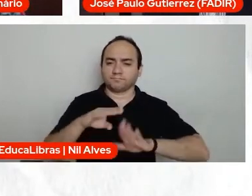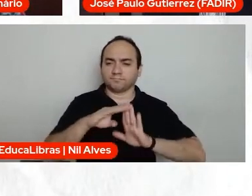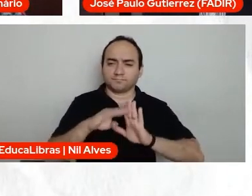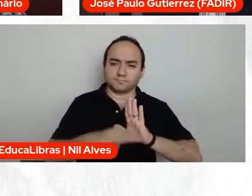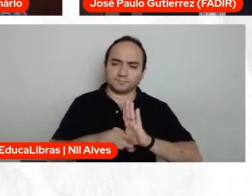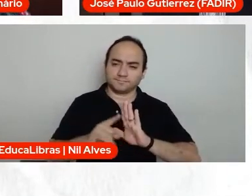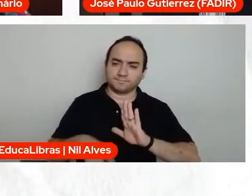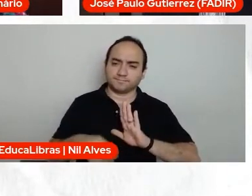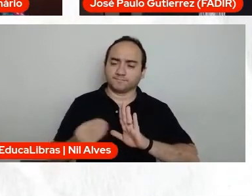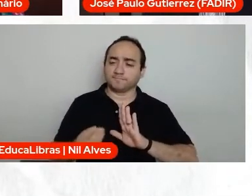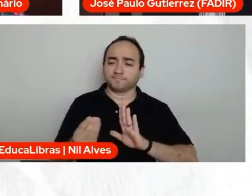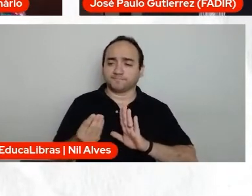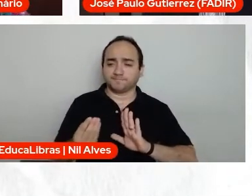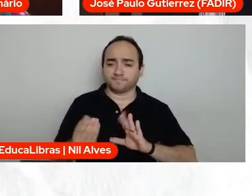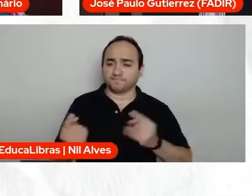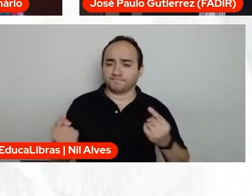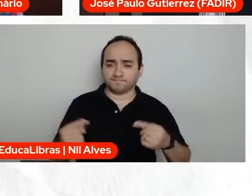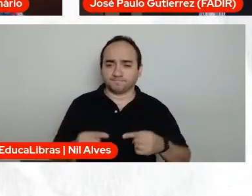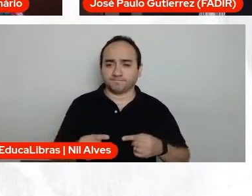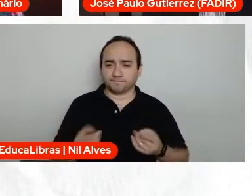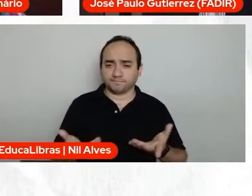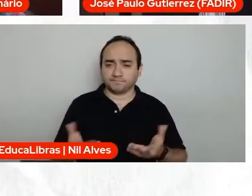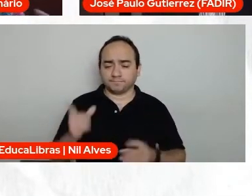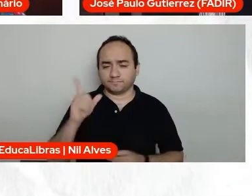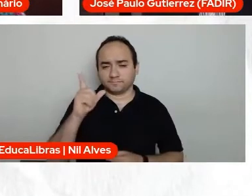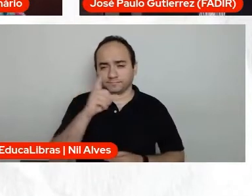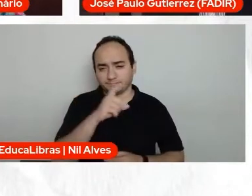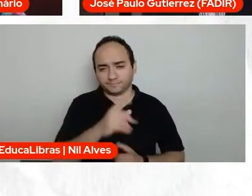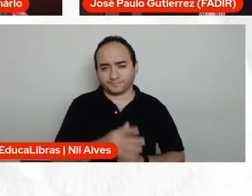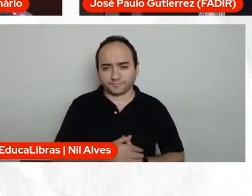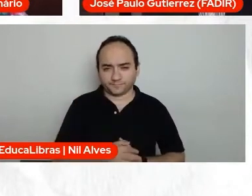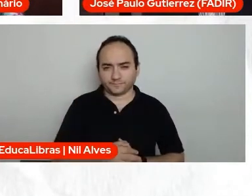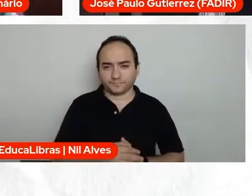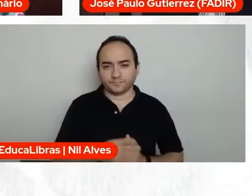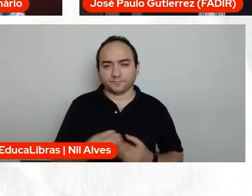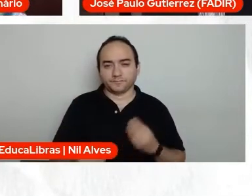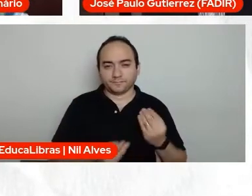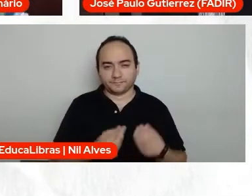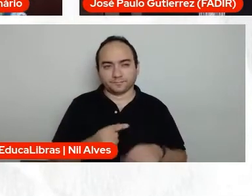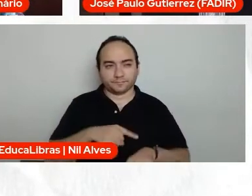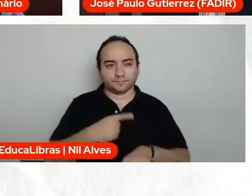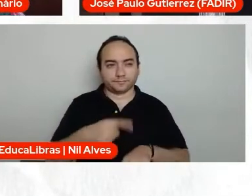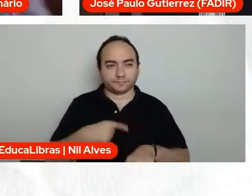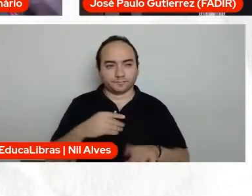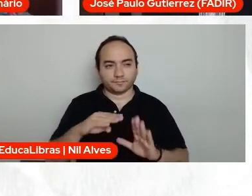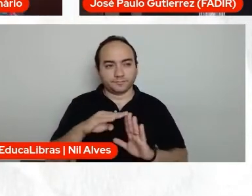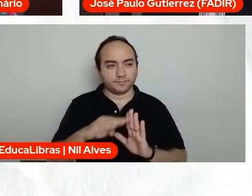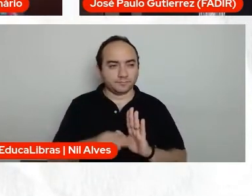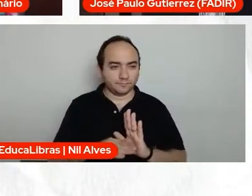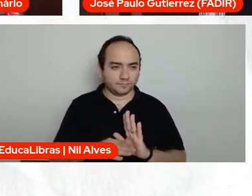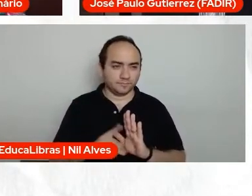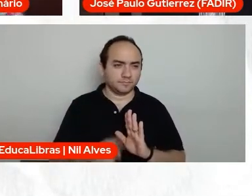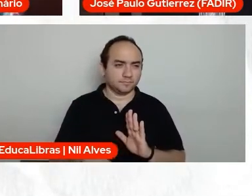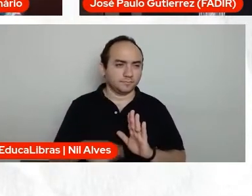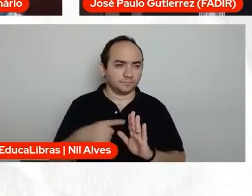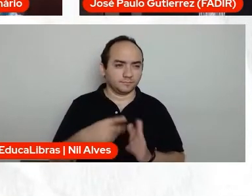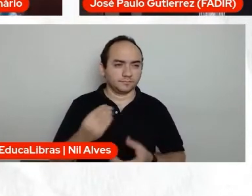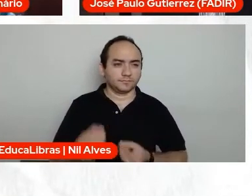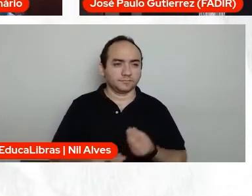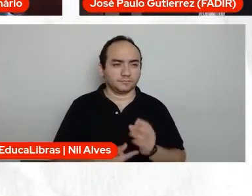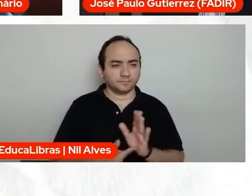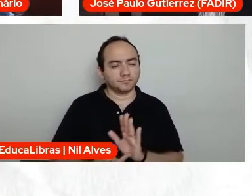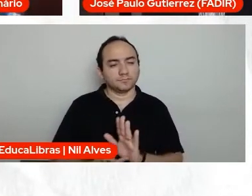básica. Como fazer esses enfrentamentos com horários reduzidos, né? Como trazer isso à tona,